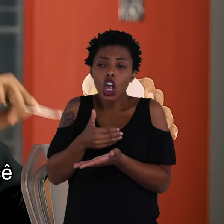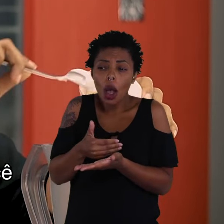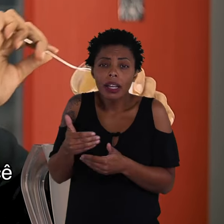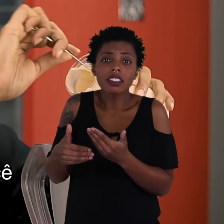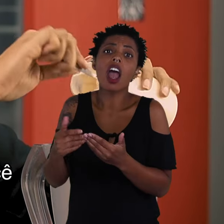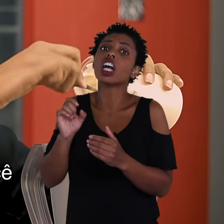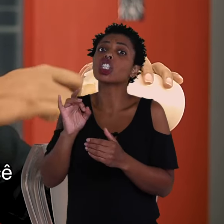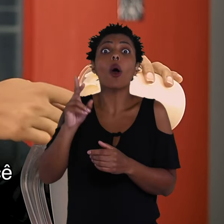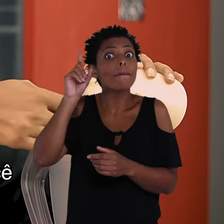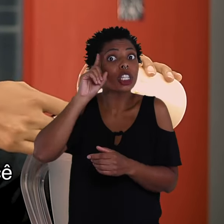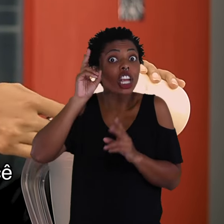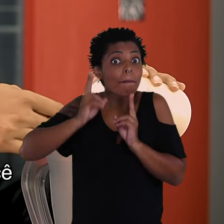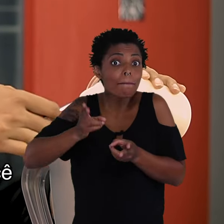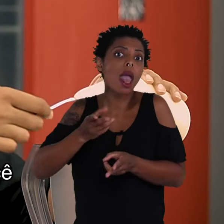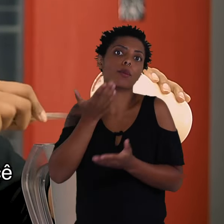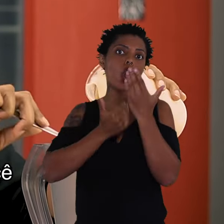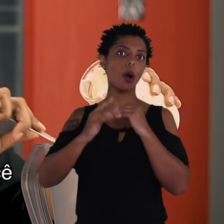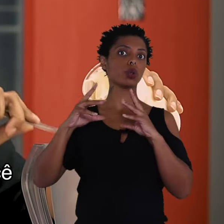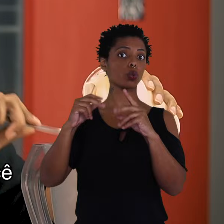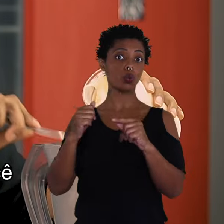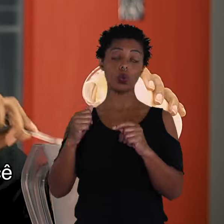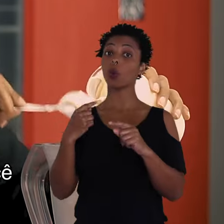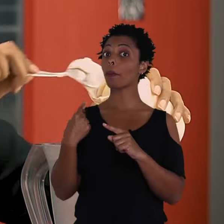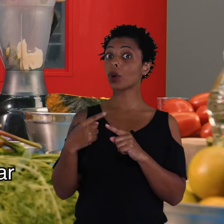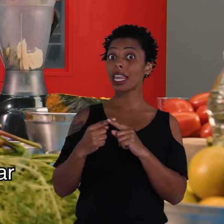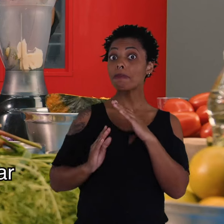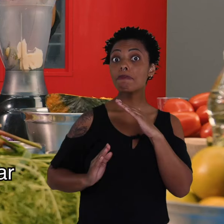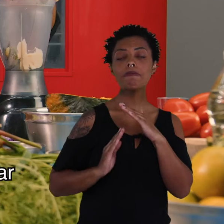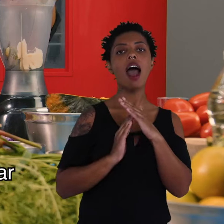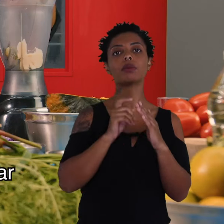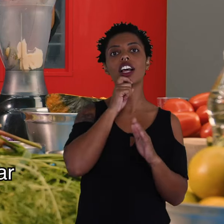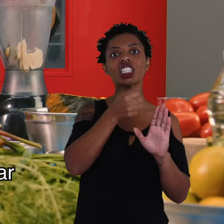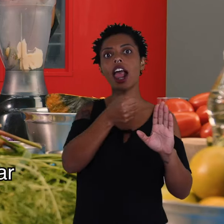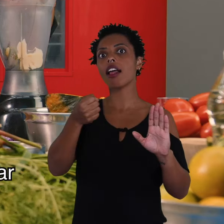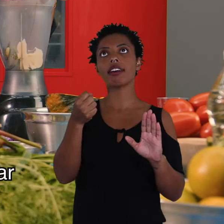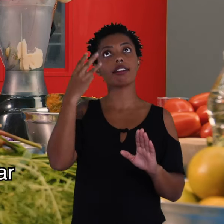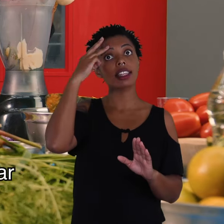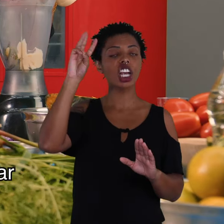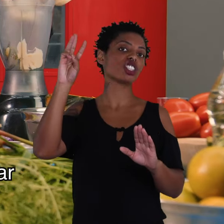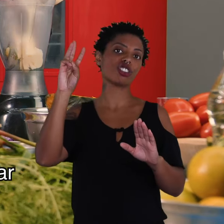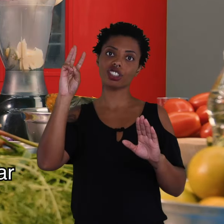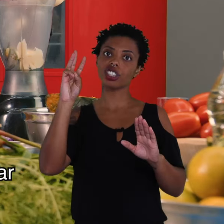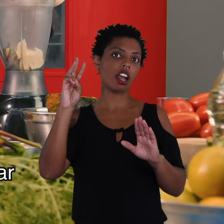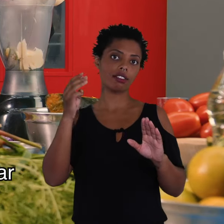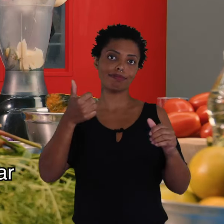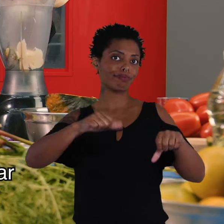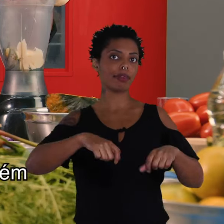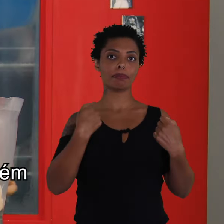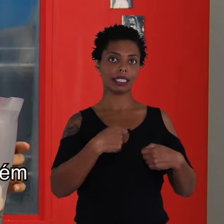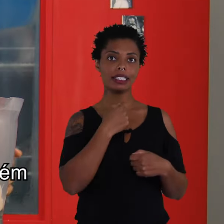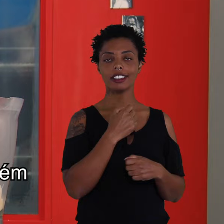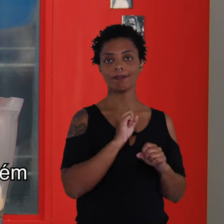zero é para aquele dia em que você vai consumir ela toda. Porque no máximo, ela vai ficar na geladeira por uns três